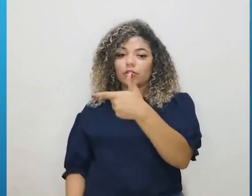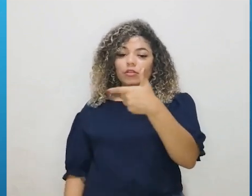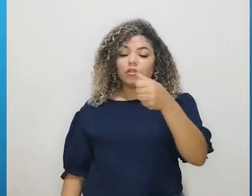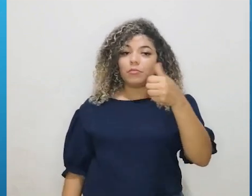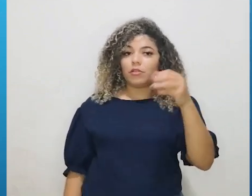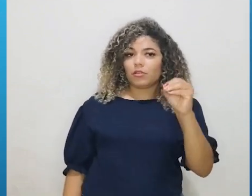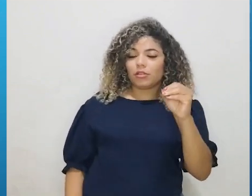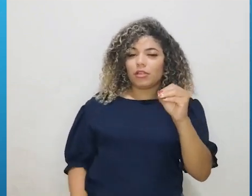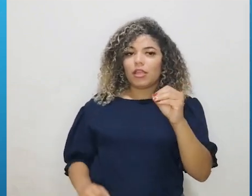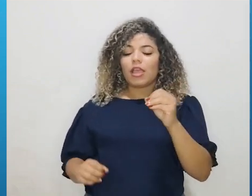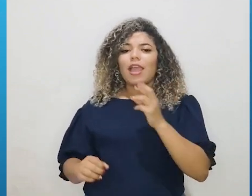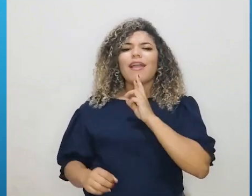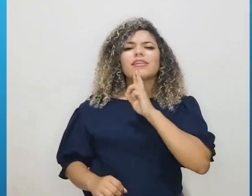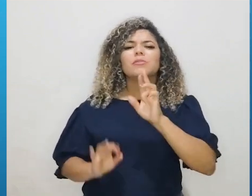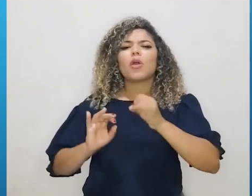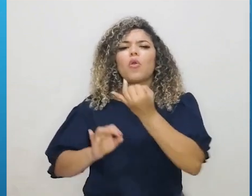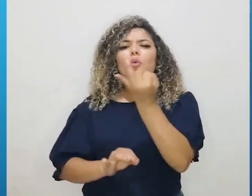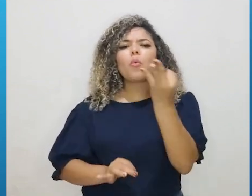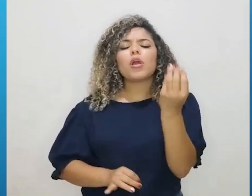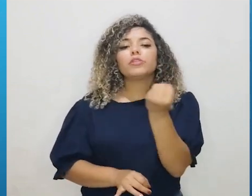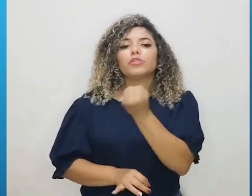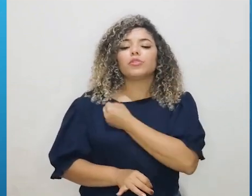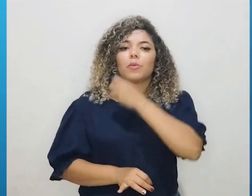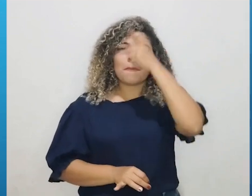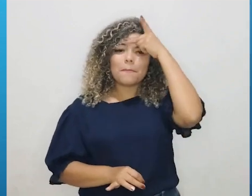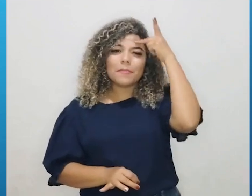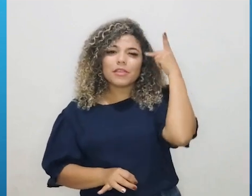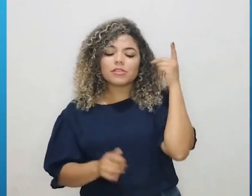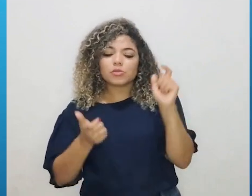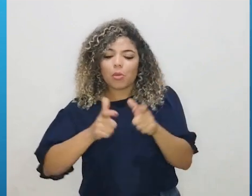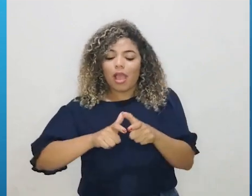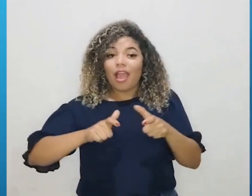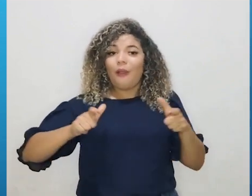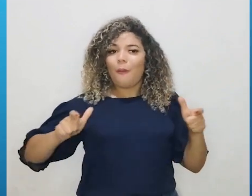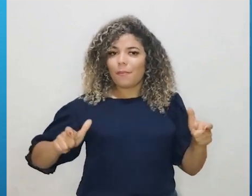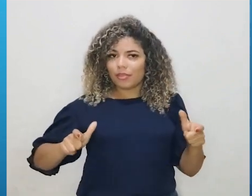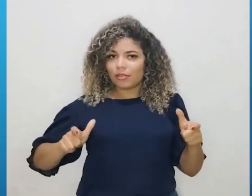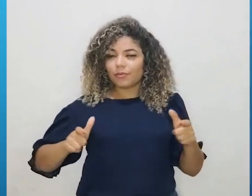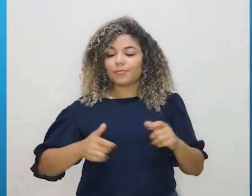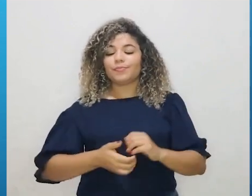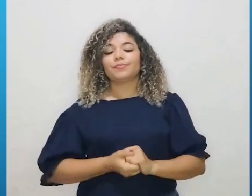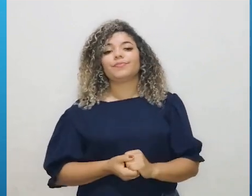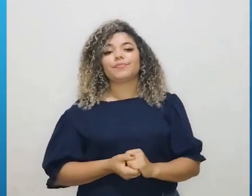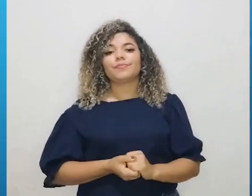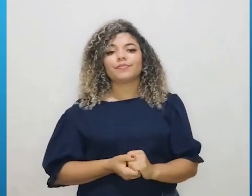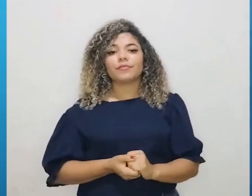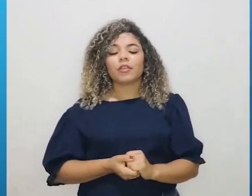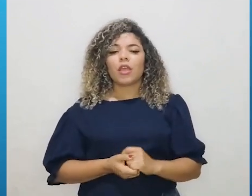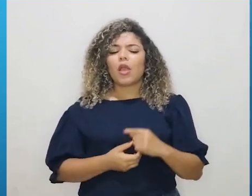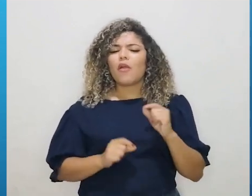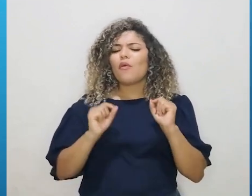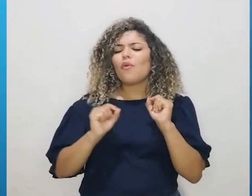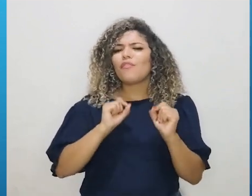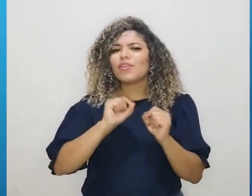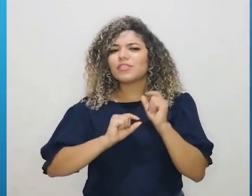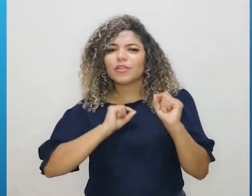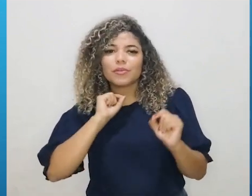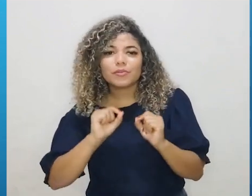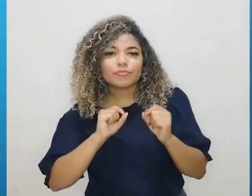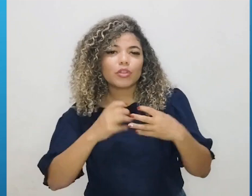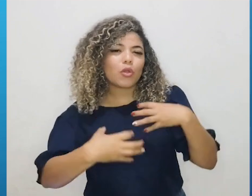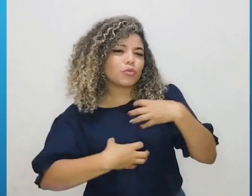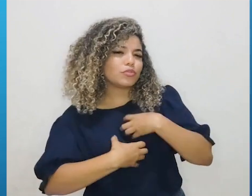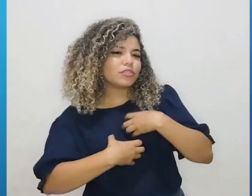Determine o número de habitantes que representa esse aumento. Então, o que a gente pode fazer? Algumas